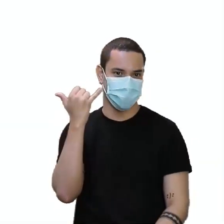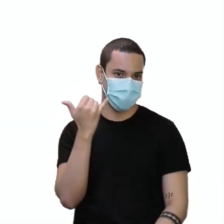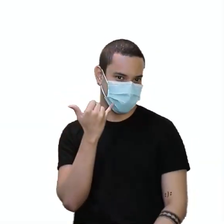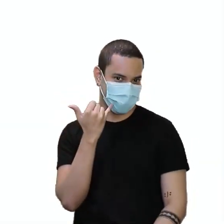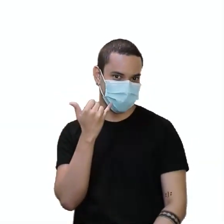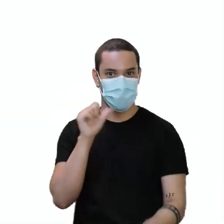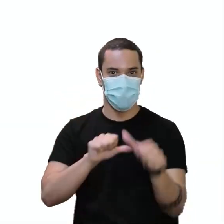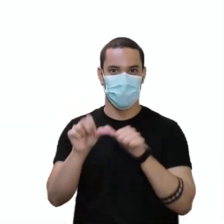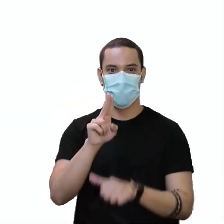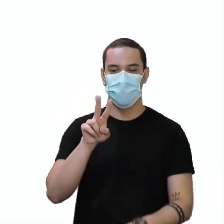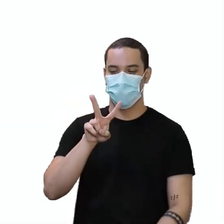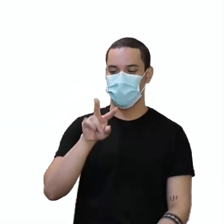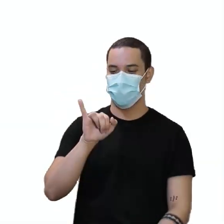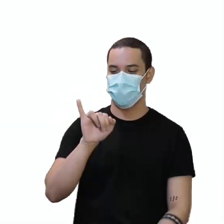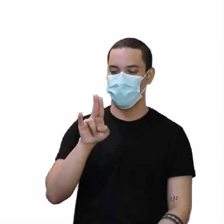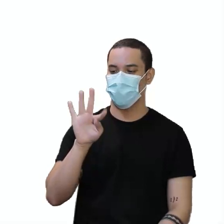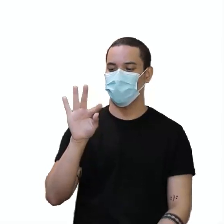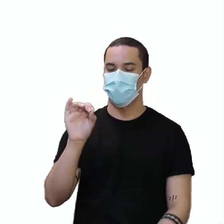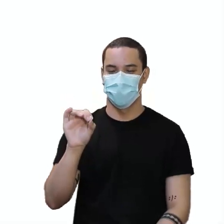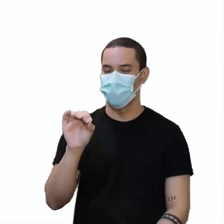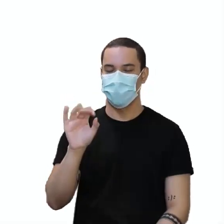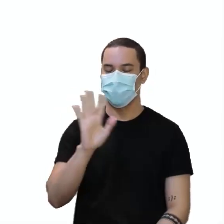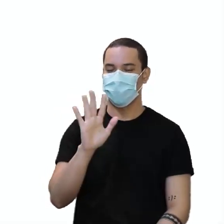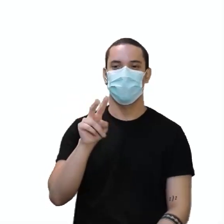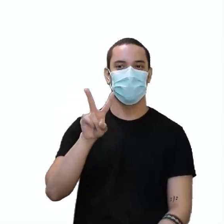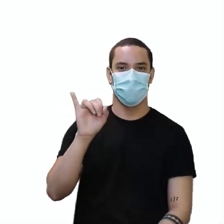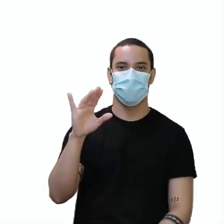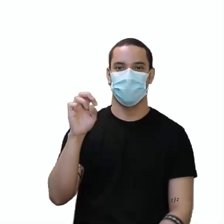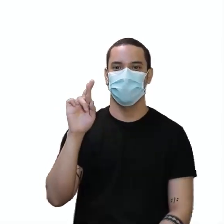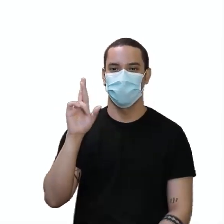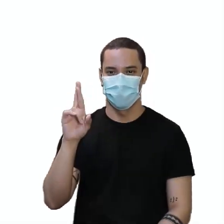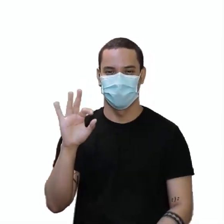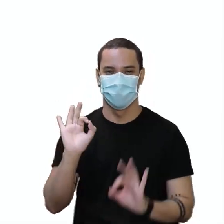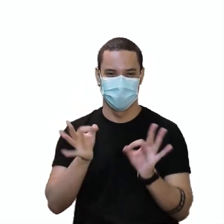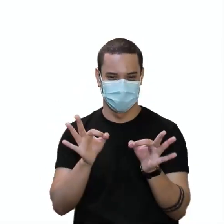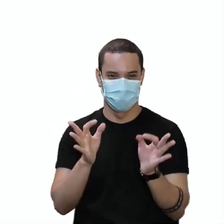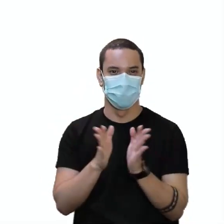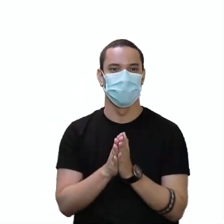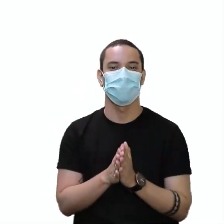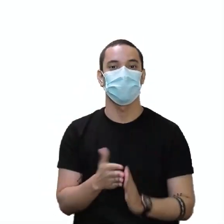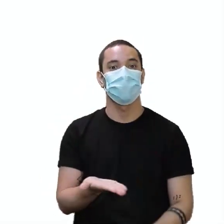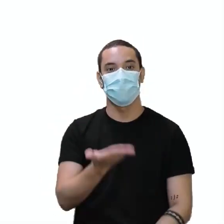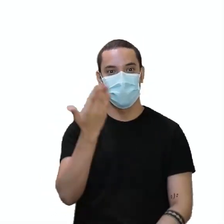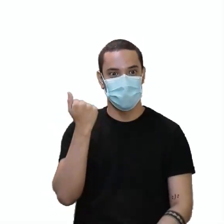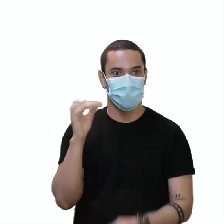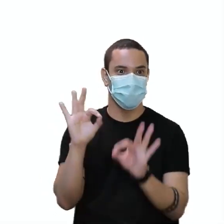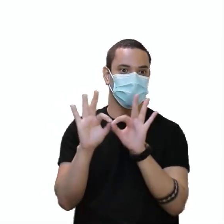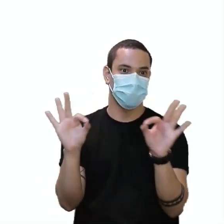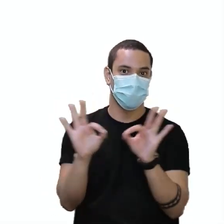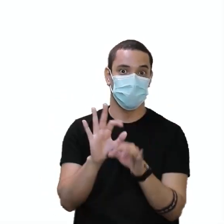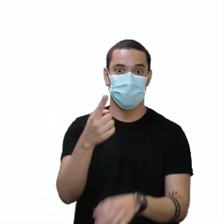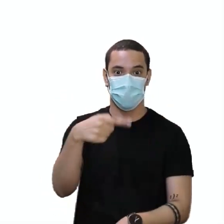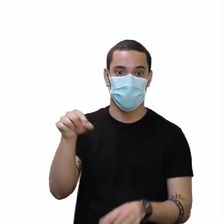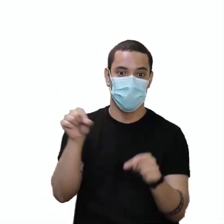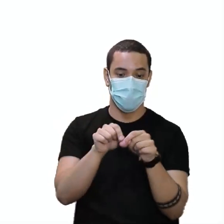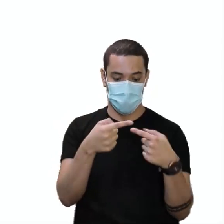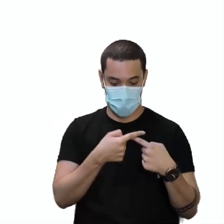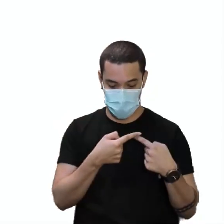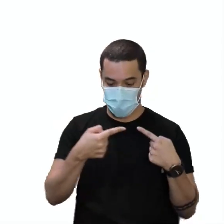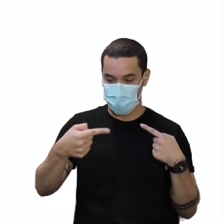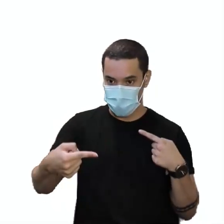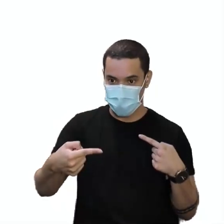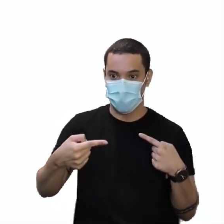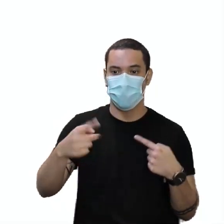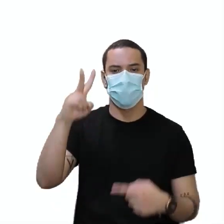Mudei o nome do Vilton. Aí nós temos o título dessa aula como What Have You Done This Week? Que você tem feito ou que você fez esta semana?